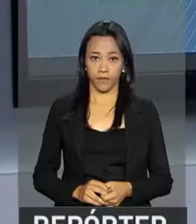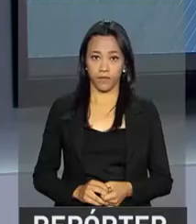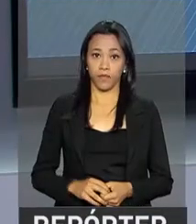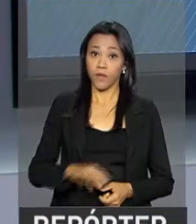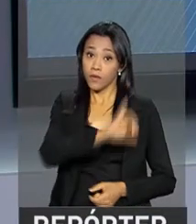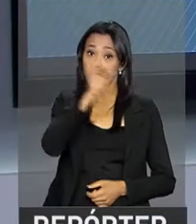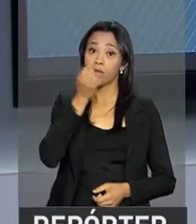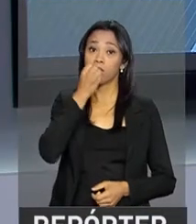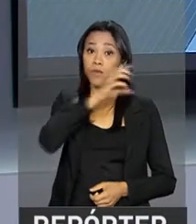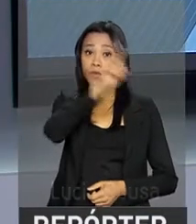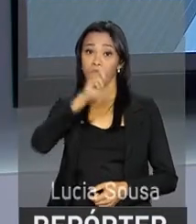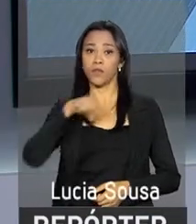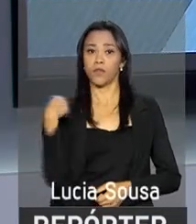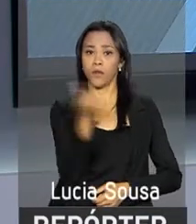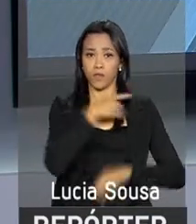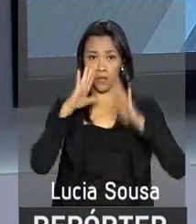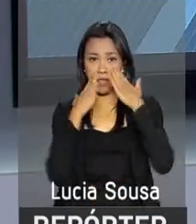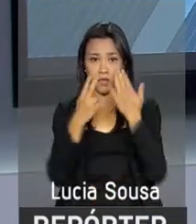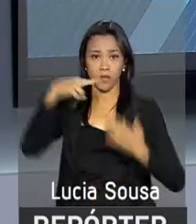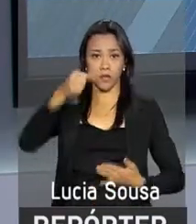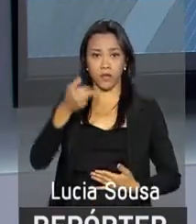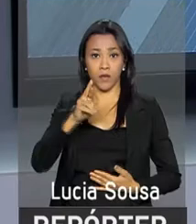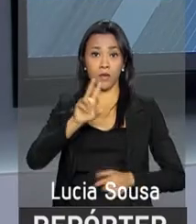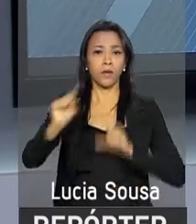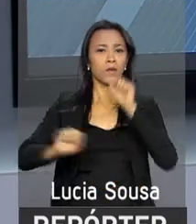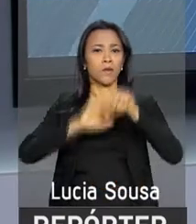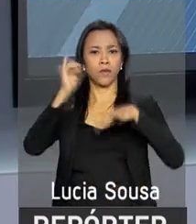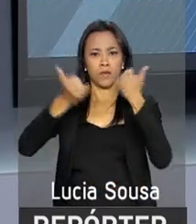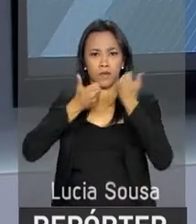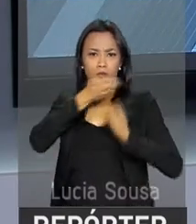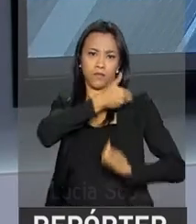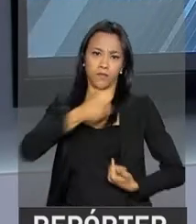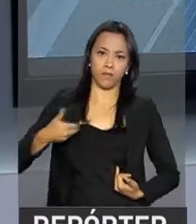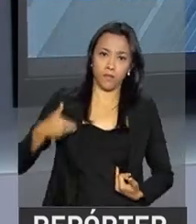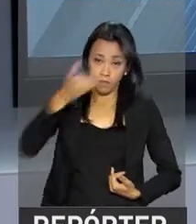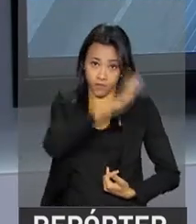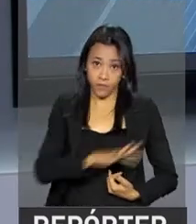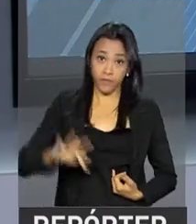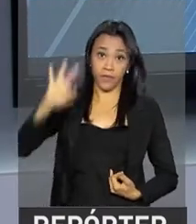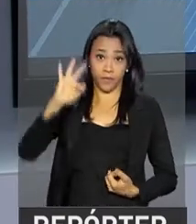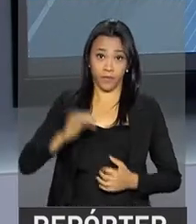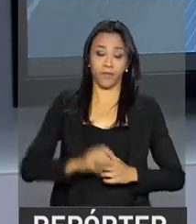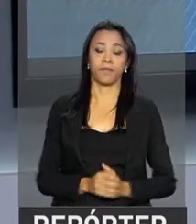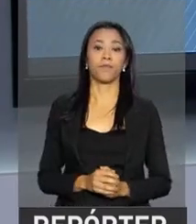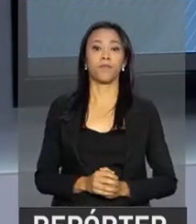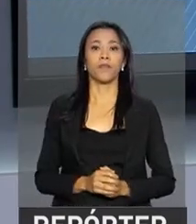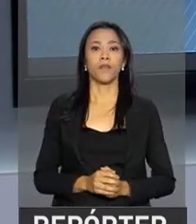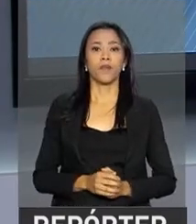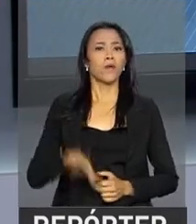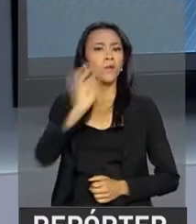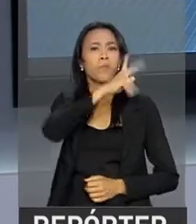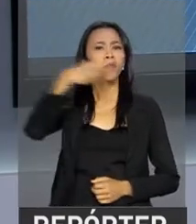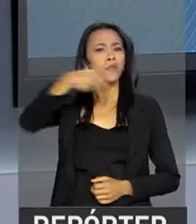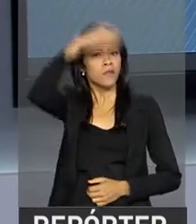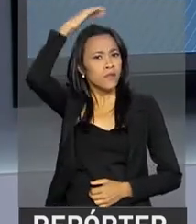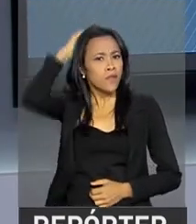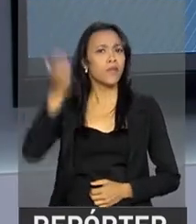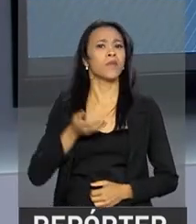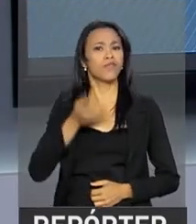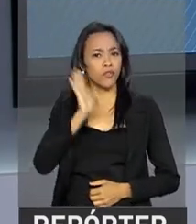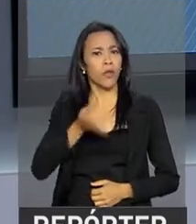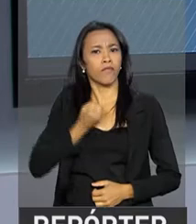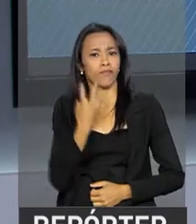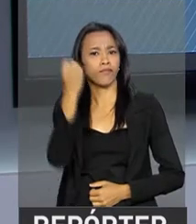Olá, bom dia. Estamos de volta com o repórter NBR e as notícias do governo federal. O presidente Michel